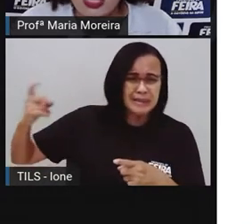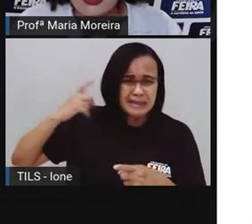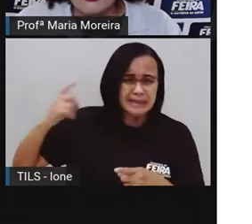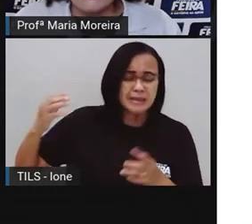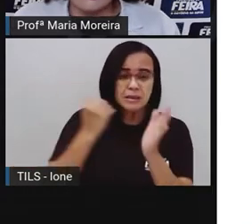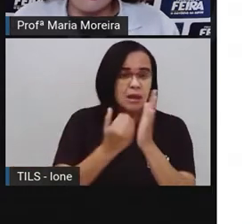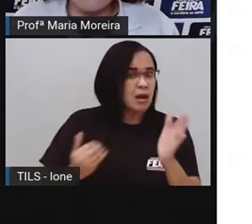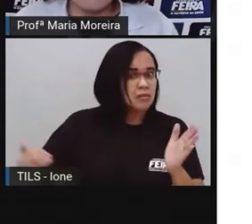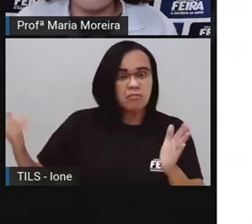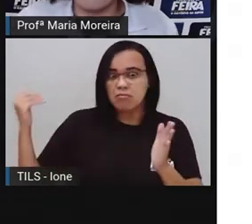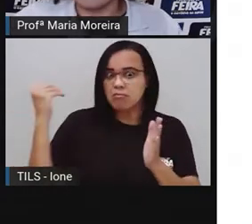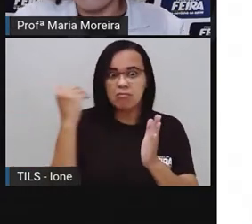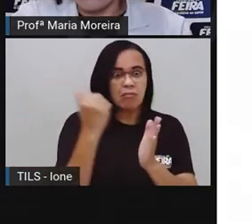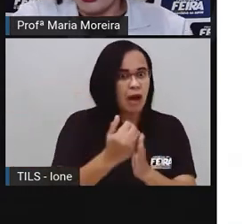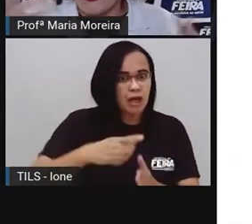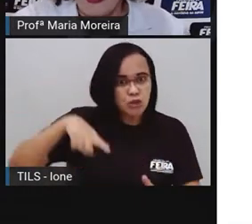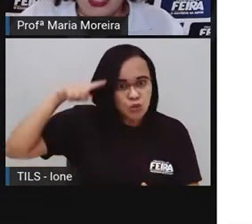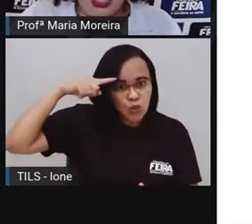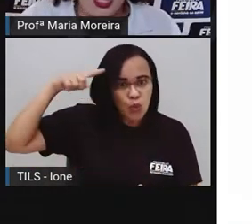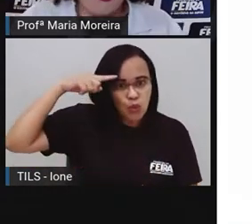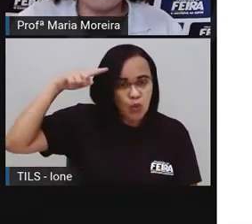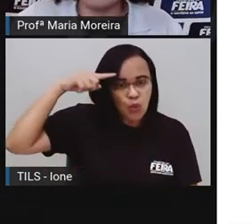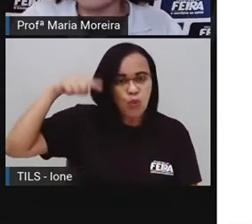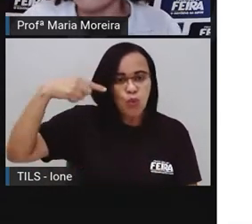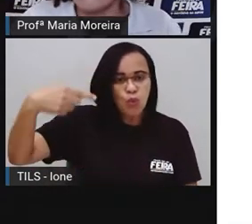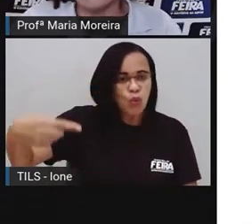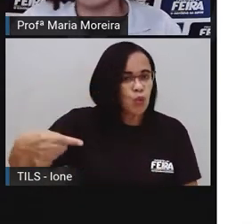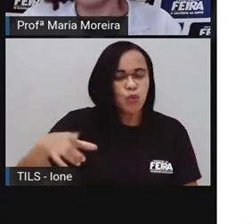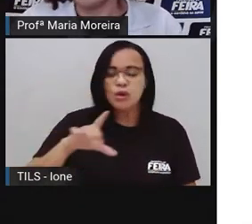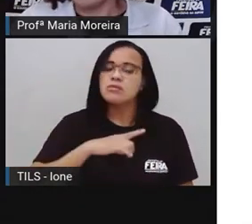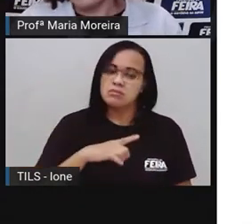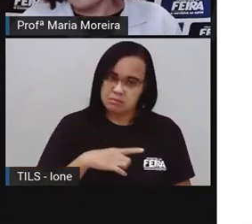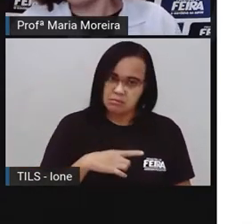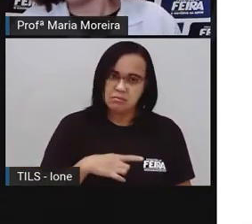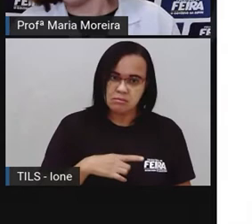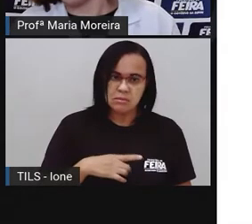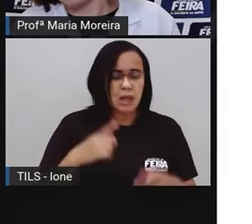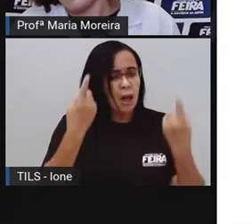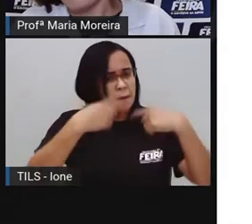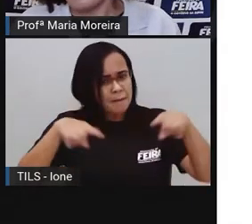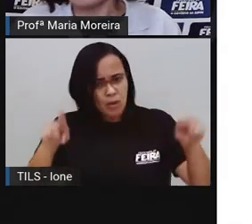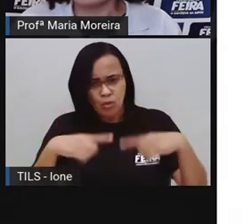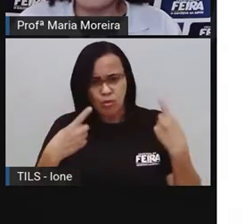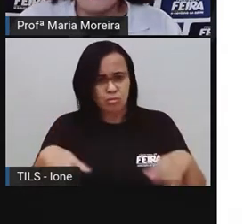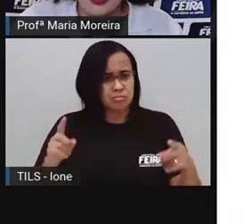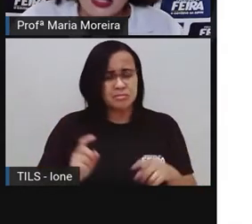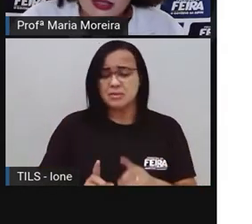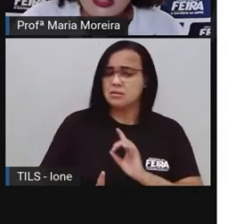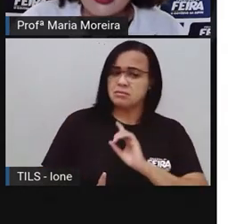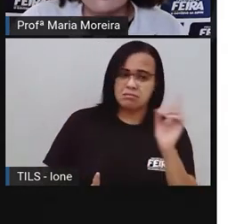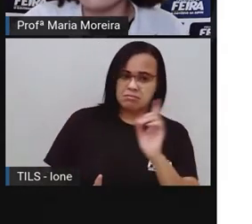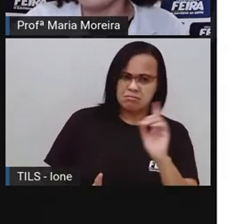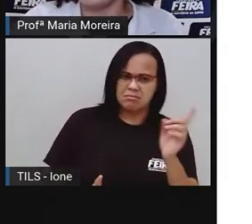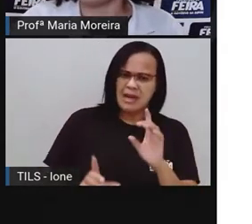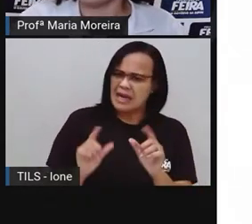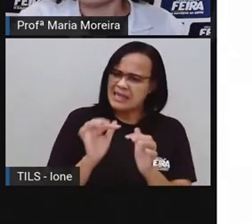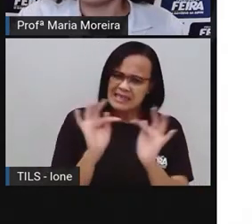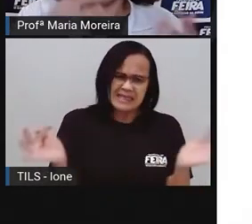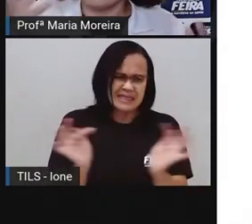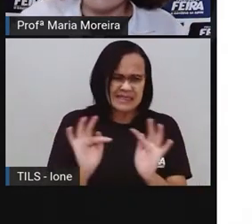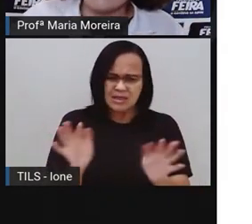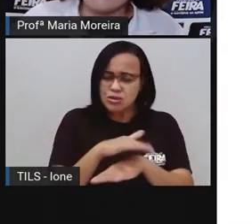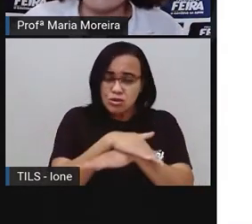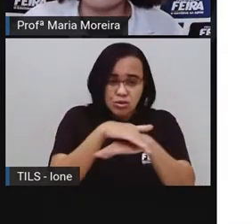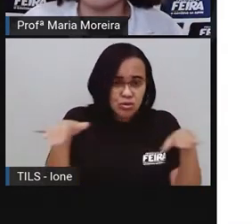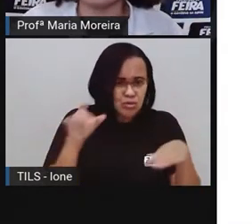música, né, a sua imunidade vai abaixar, tudo isso, não. Pode acontecer uma dor de cabeça, mas, né, as pessoas